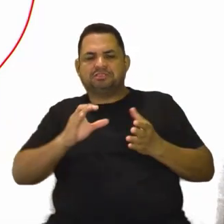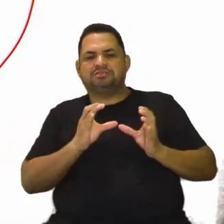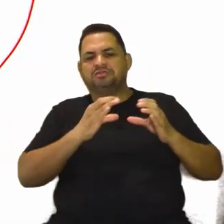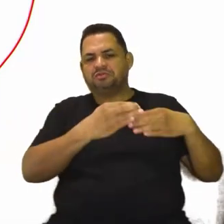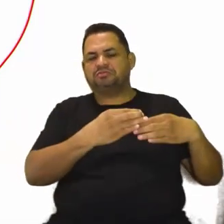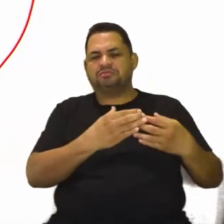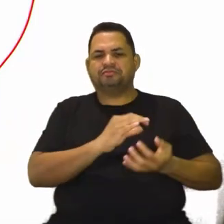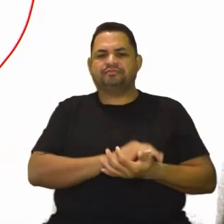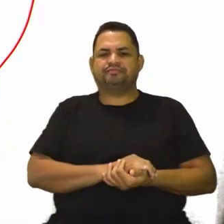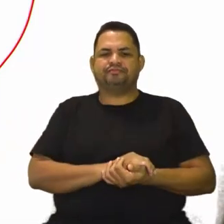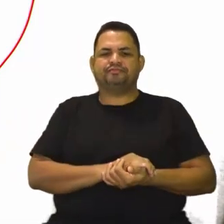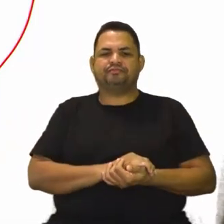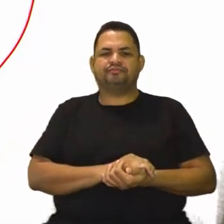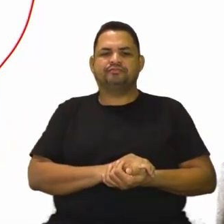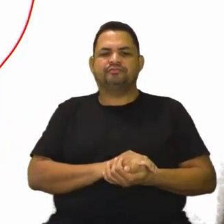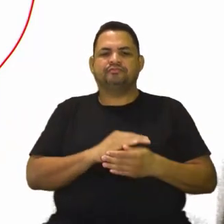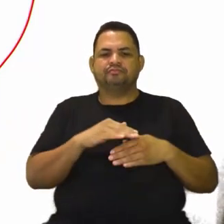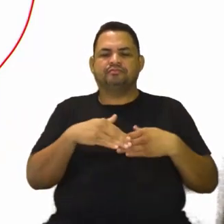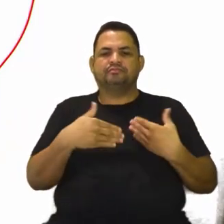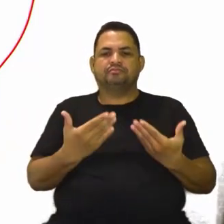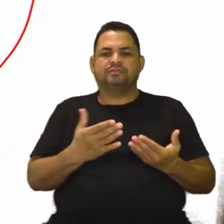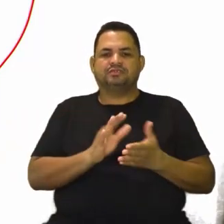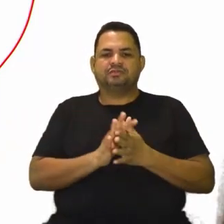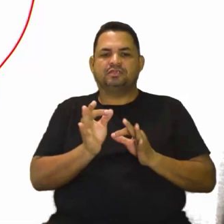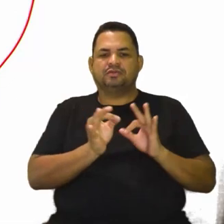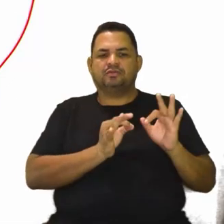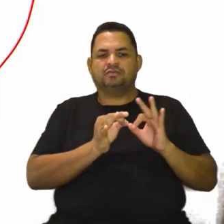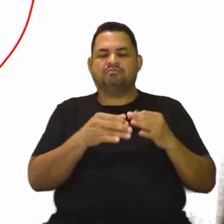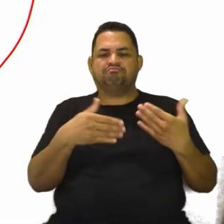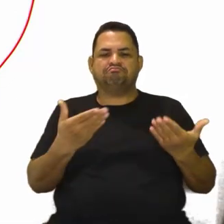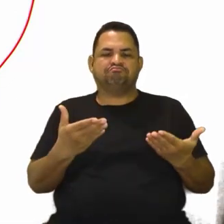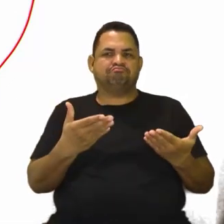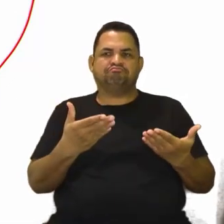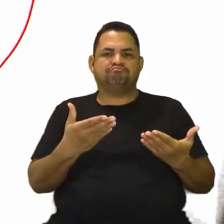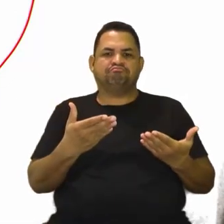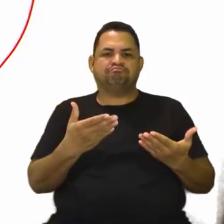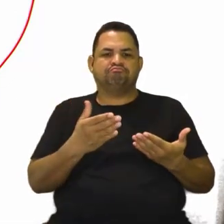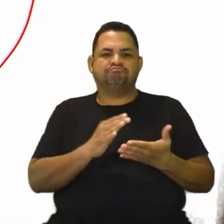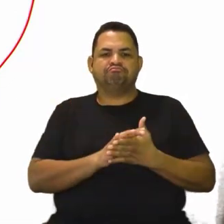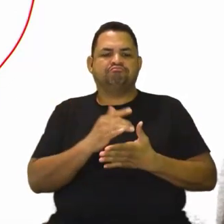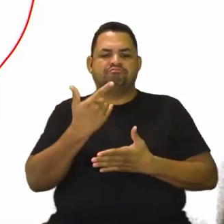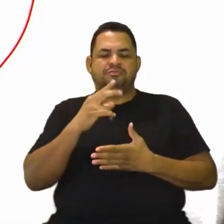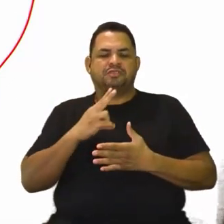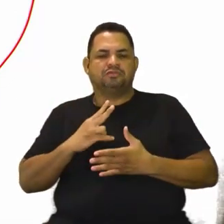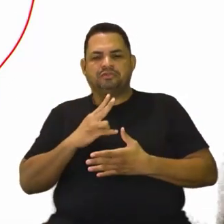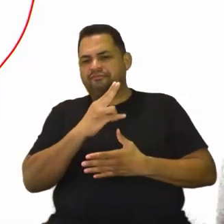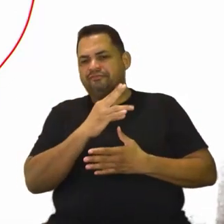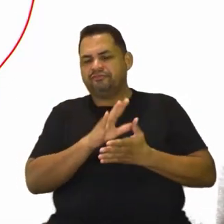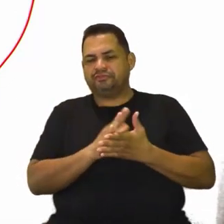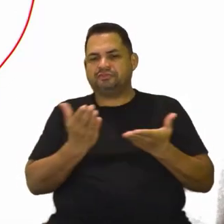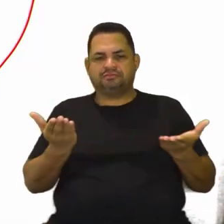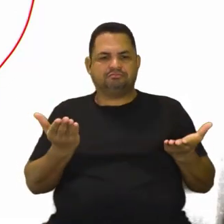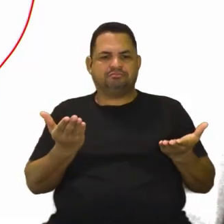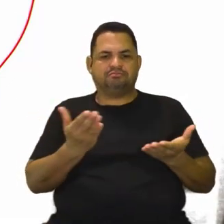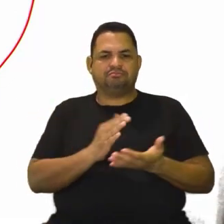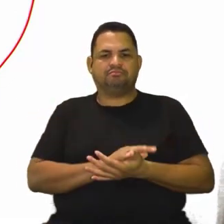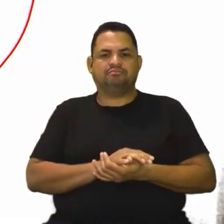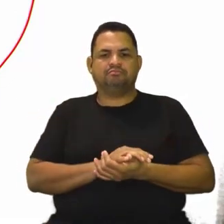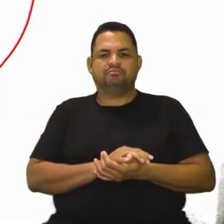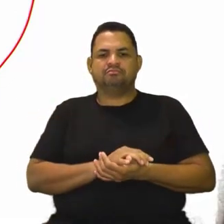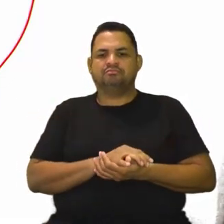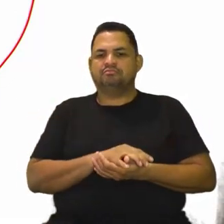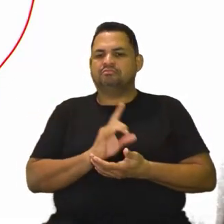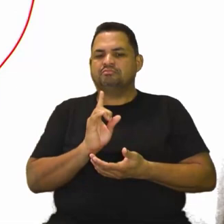quando ela vai ser formada. Então, ela não ganha força à Liga das Nações. Não